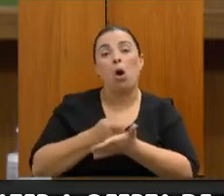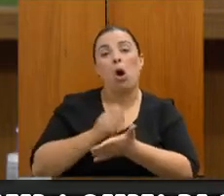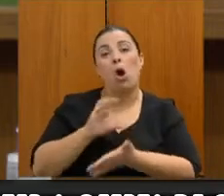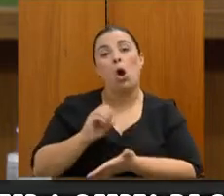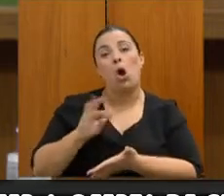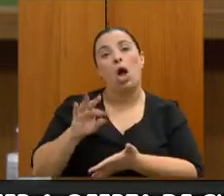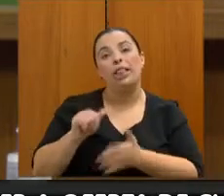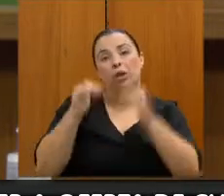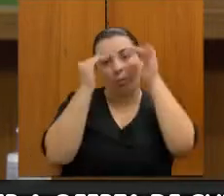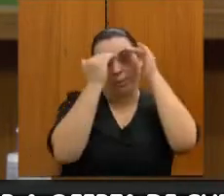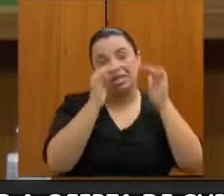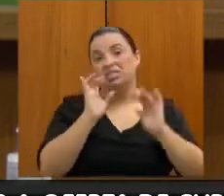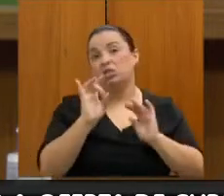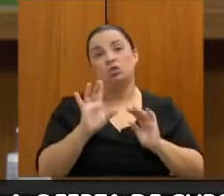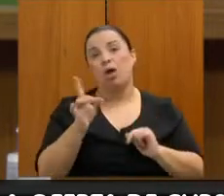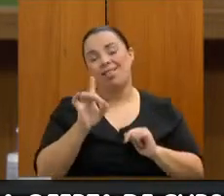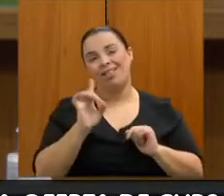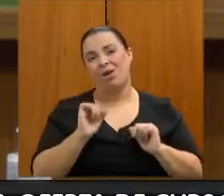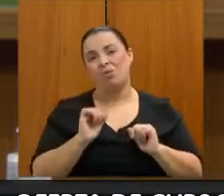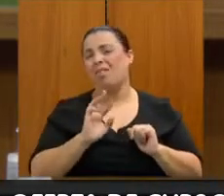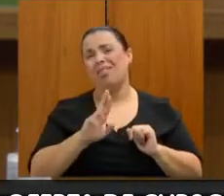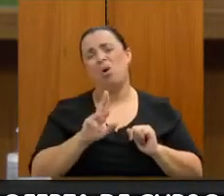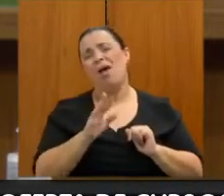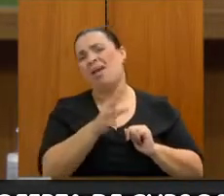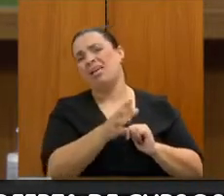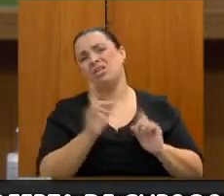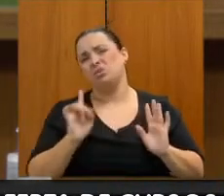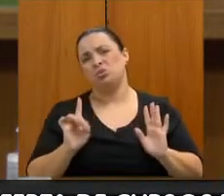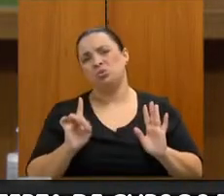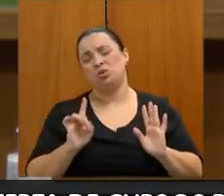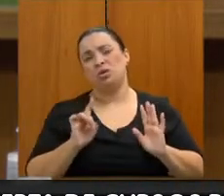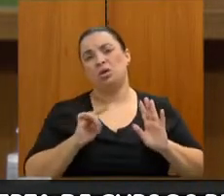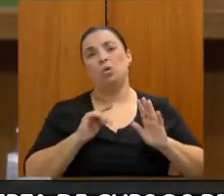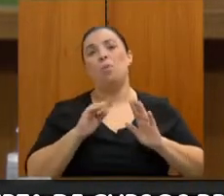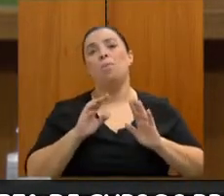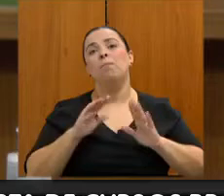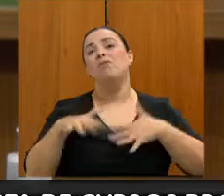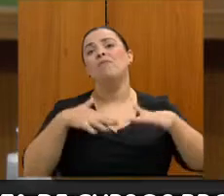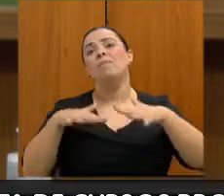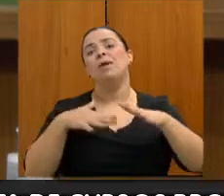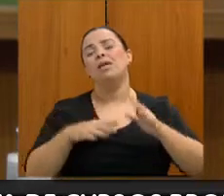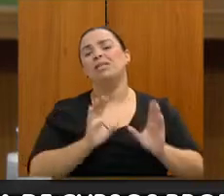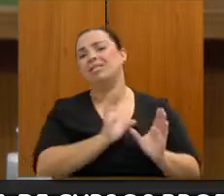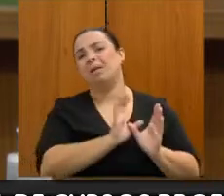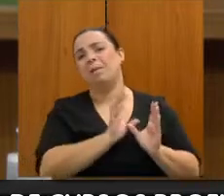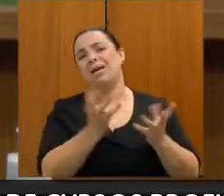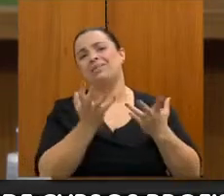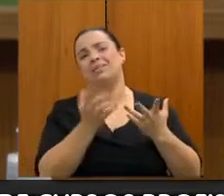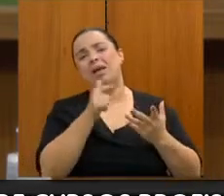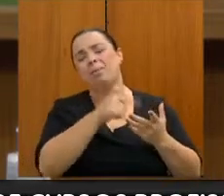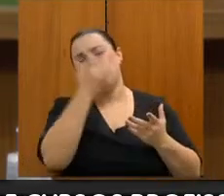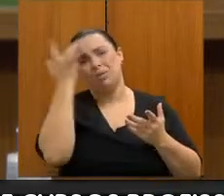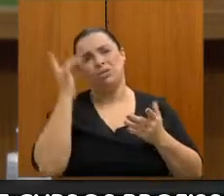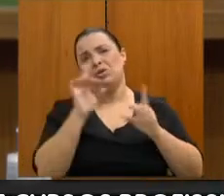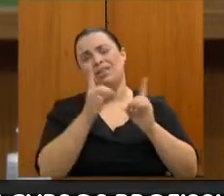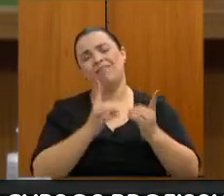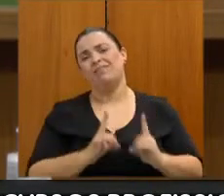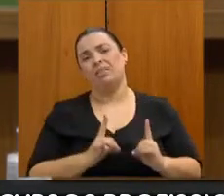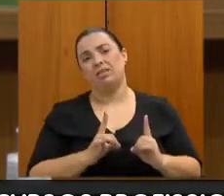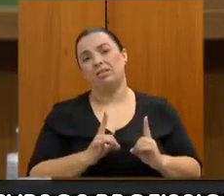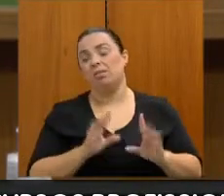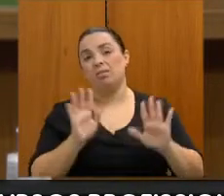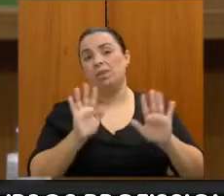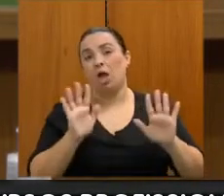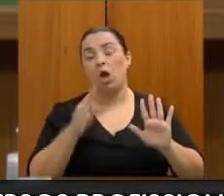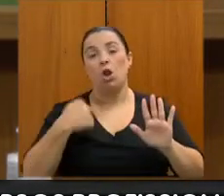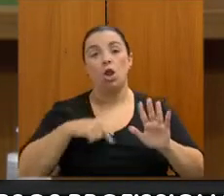apenas. Não é isso que o movimento das APAES espera para as pessoas com deficiência. Ela promove